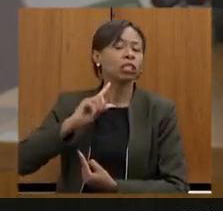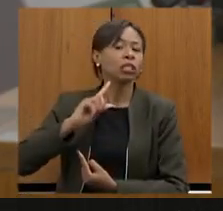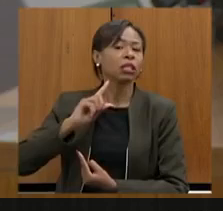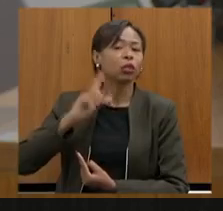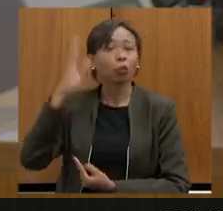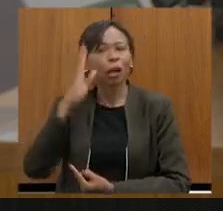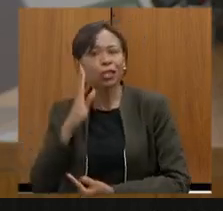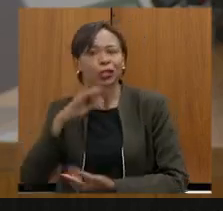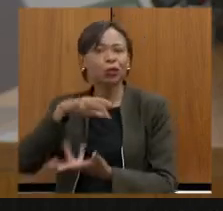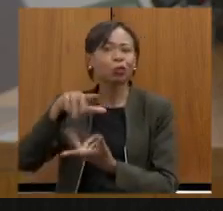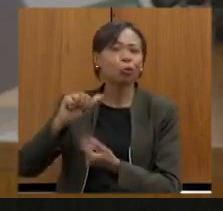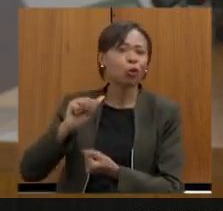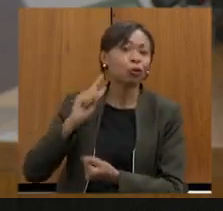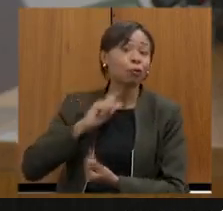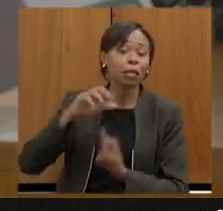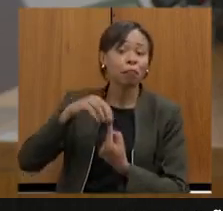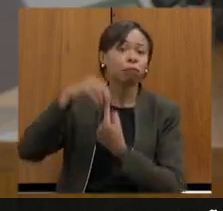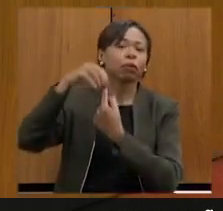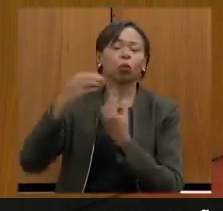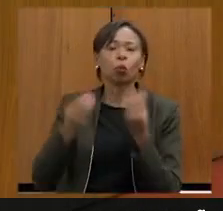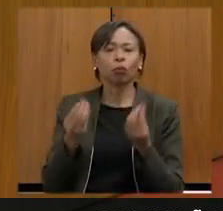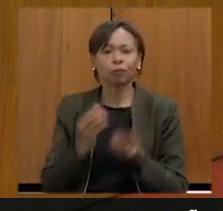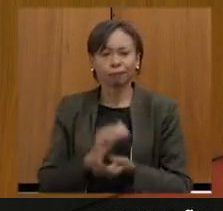as três questões que eu gostaria de colocar